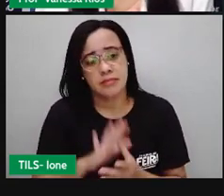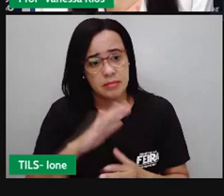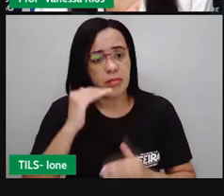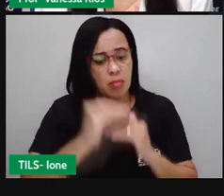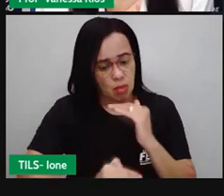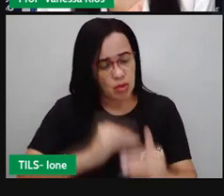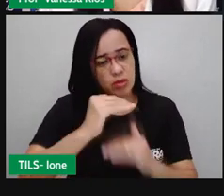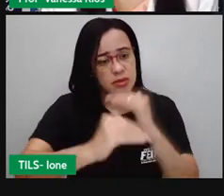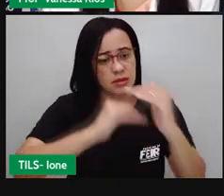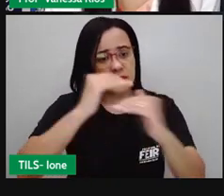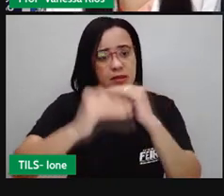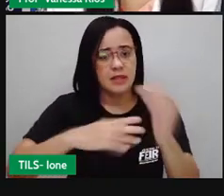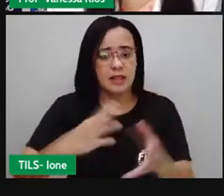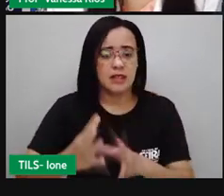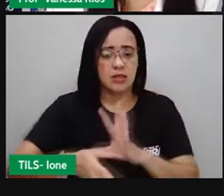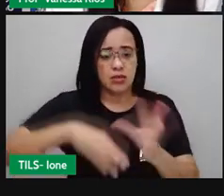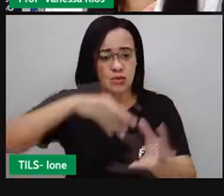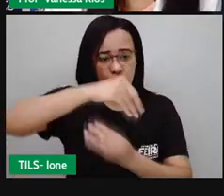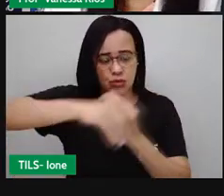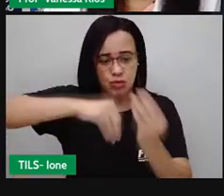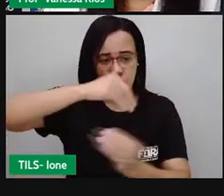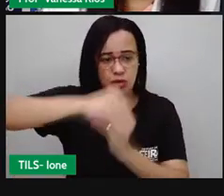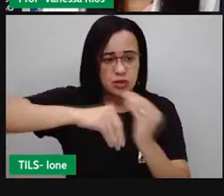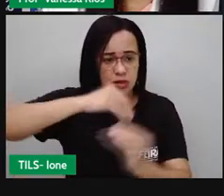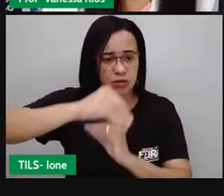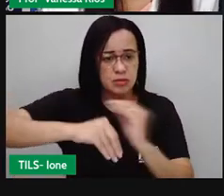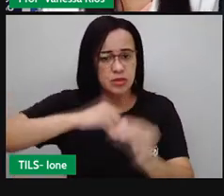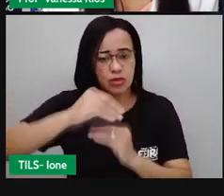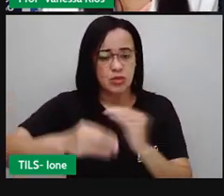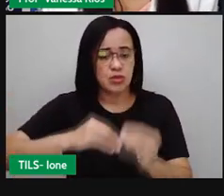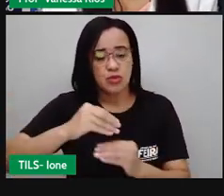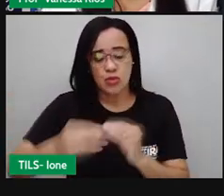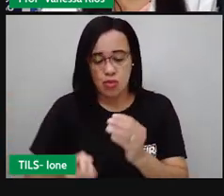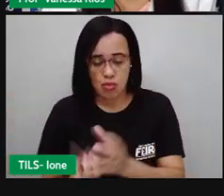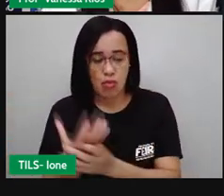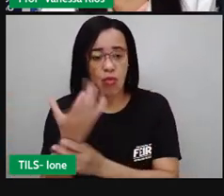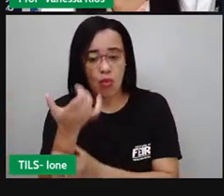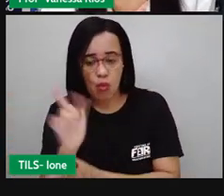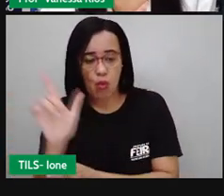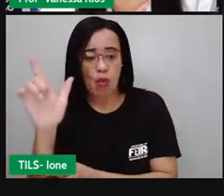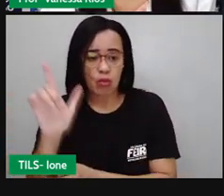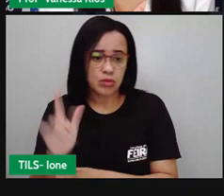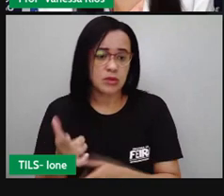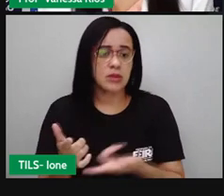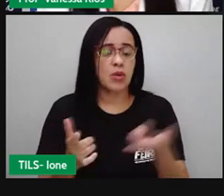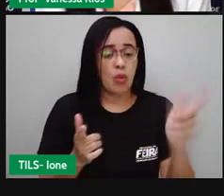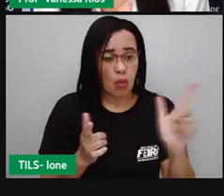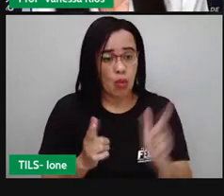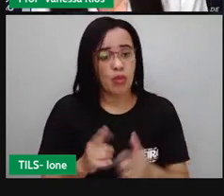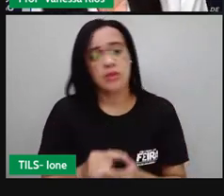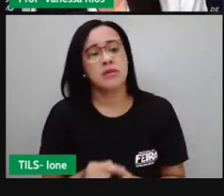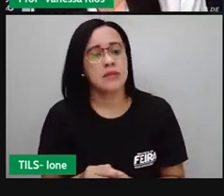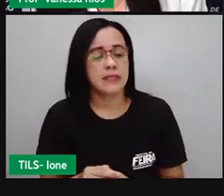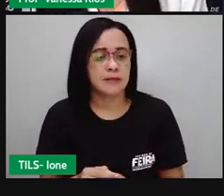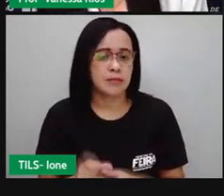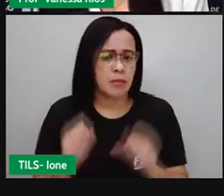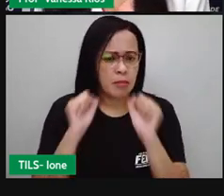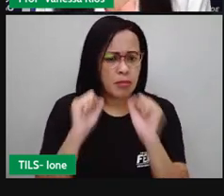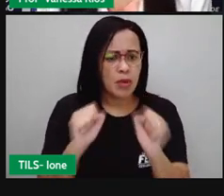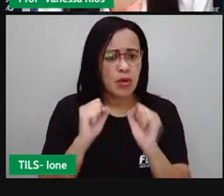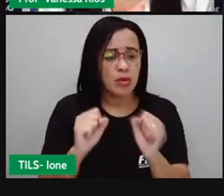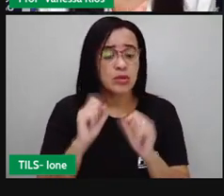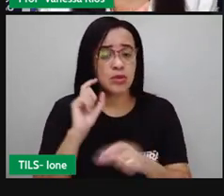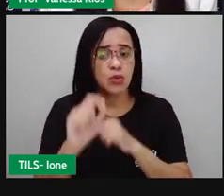onde as substâncias se juntam para formar outros compostos, não é? Elas podem ser, depois de